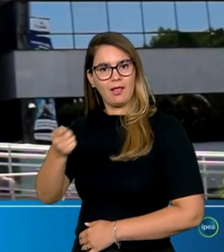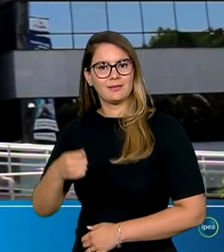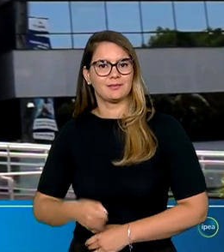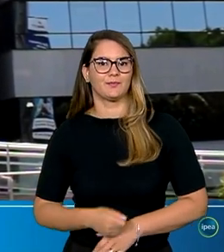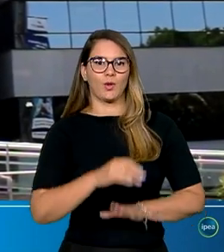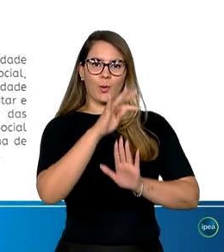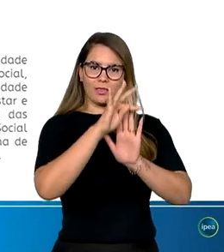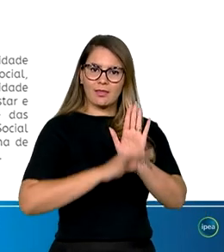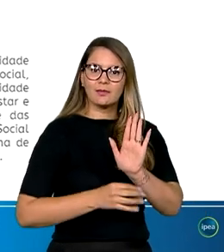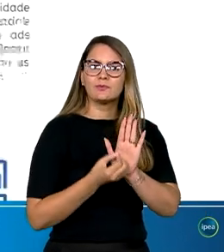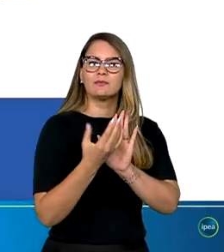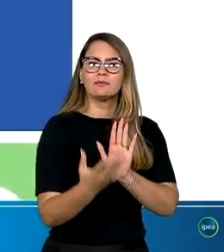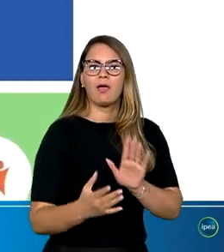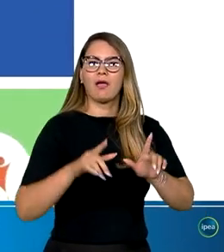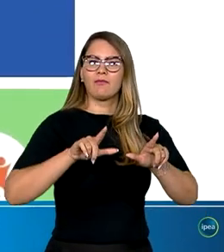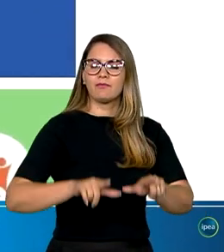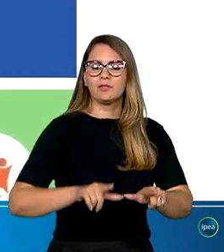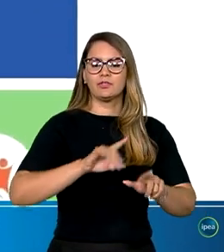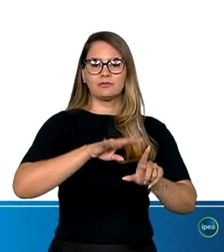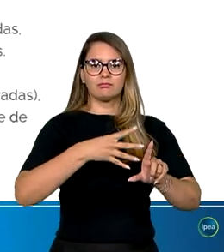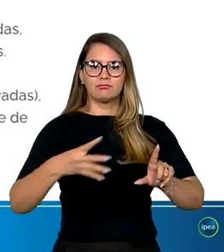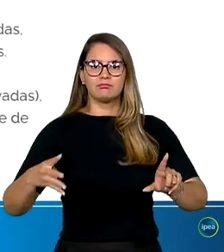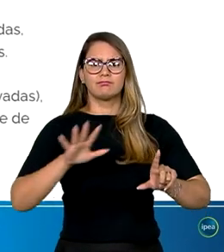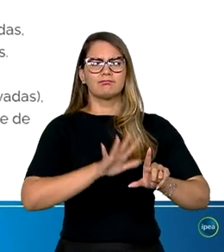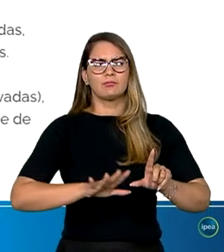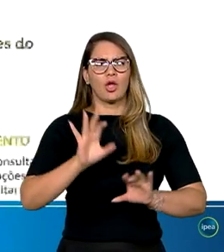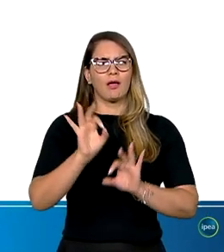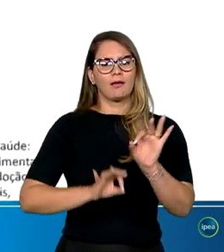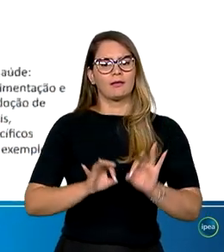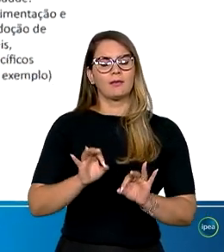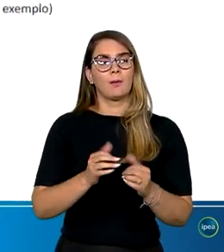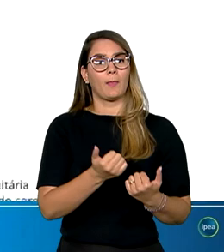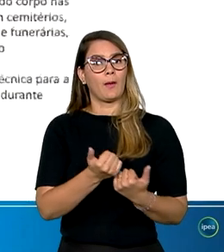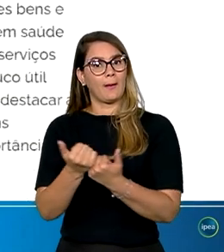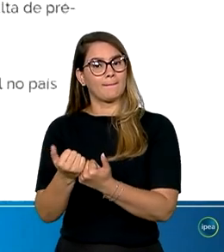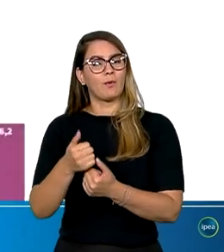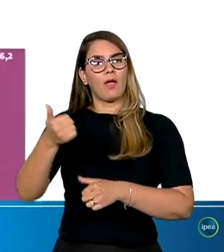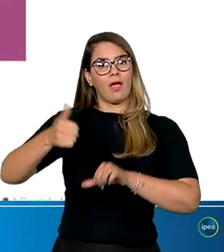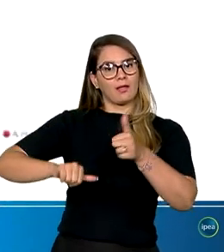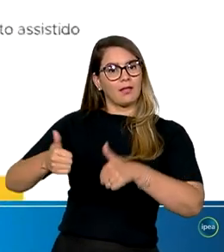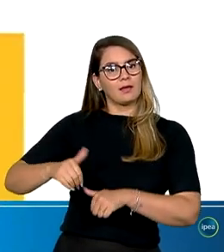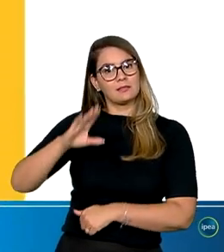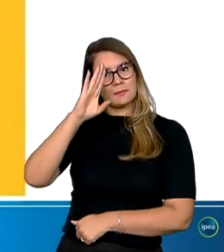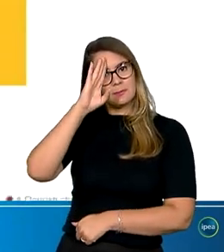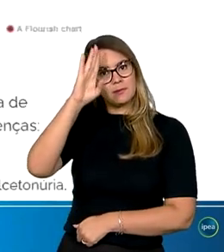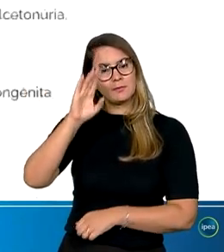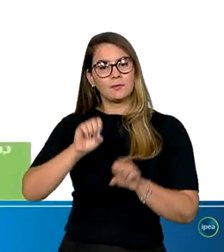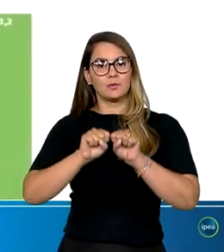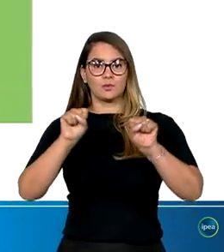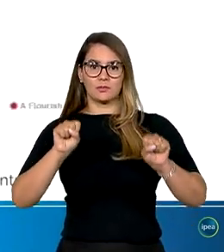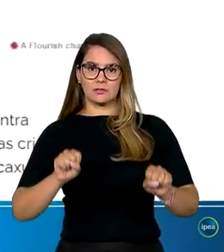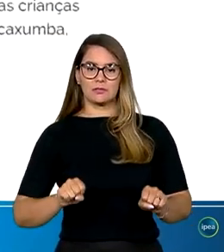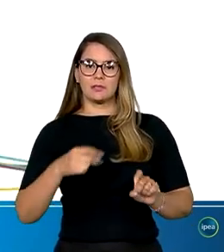textos fornecem fichas, planilhas, diagramas, com subsídios para análise, principalmente do sistema